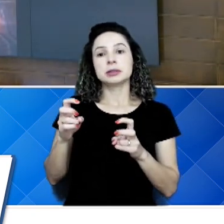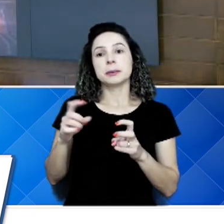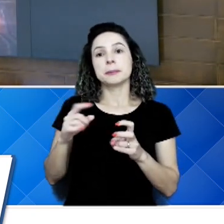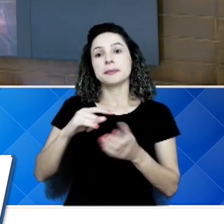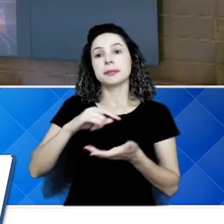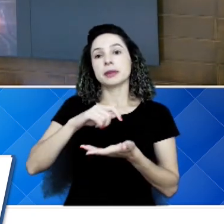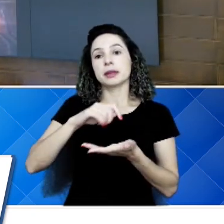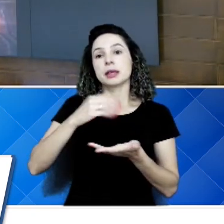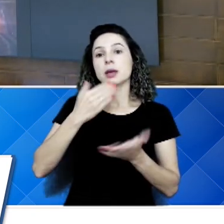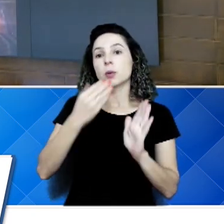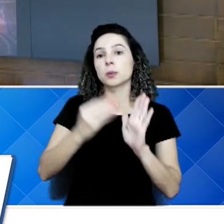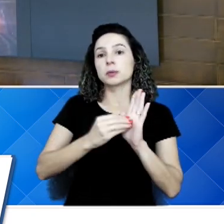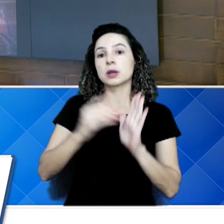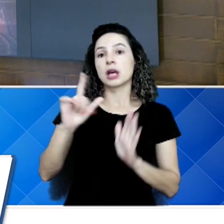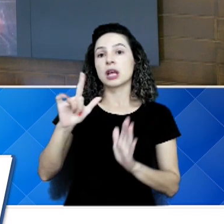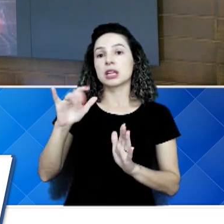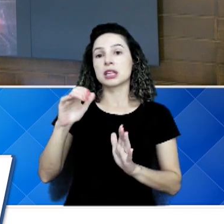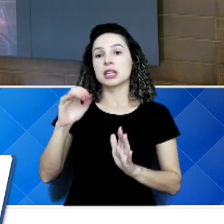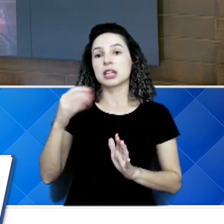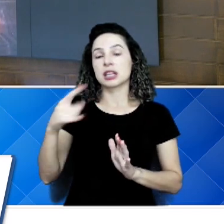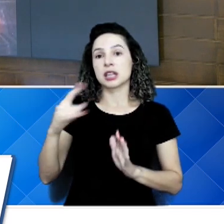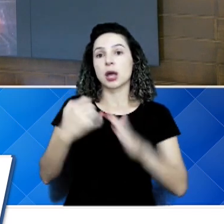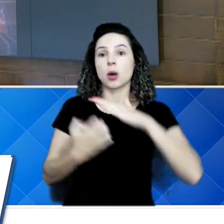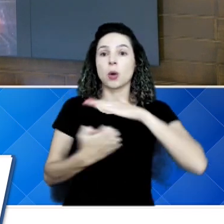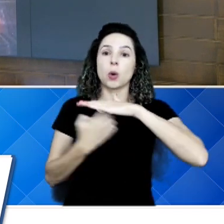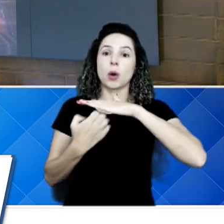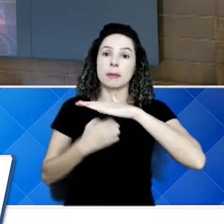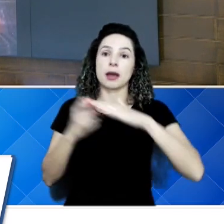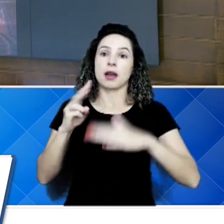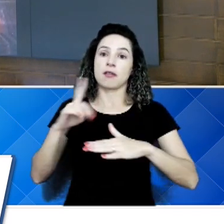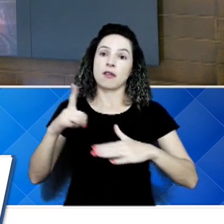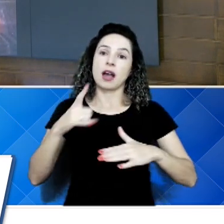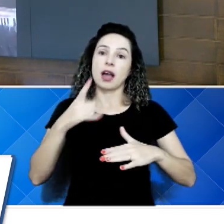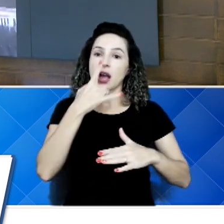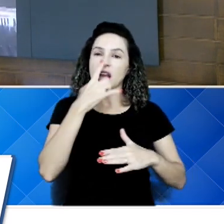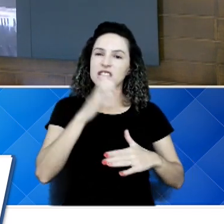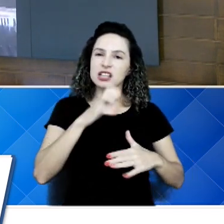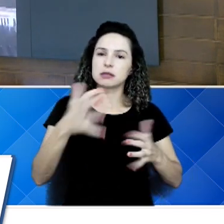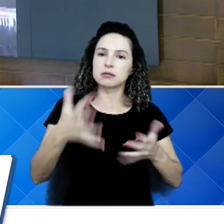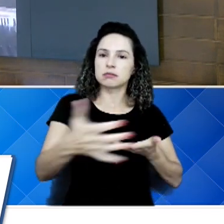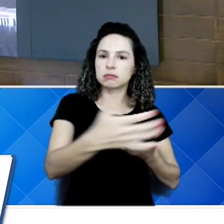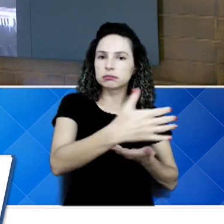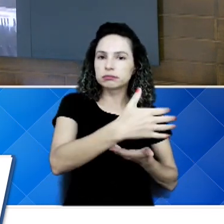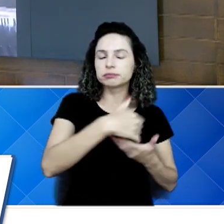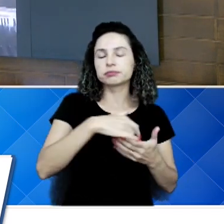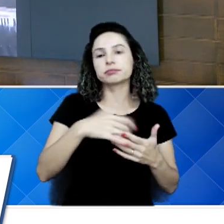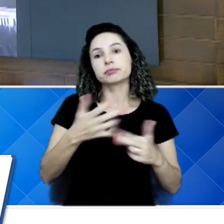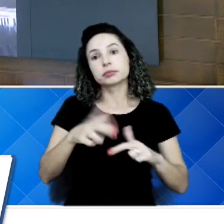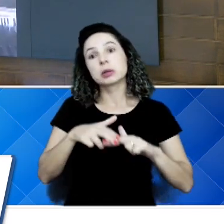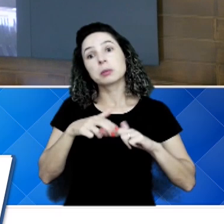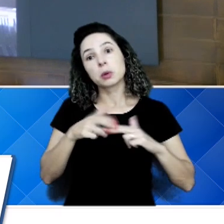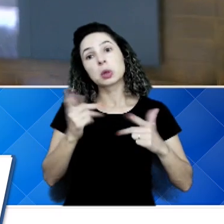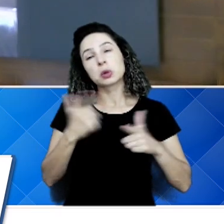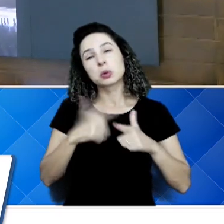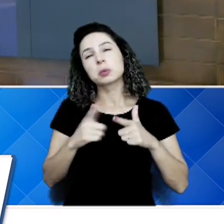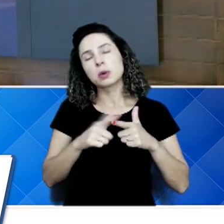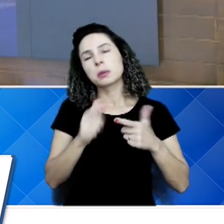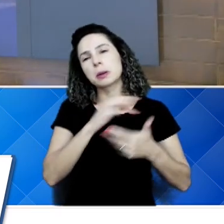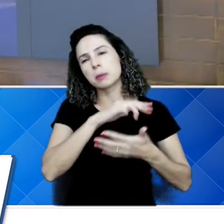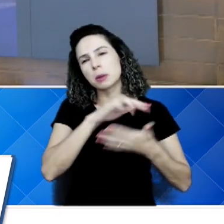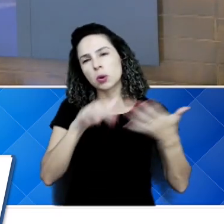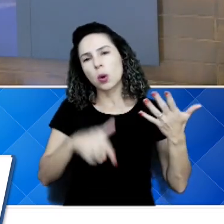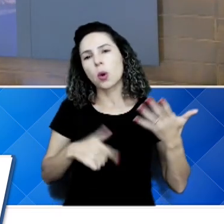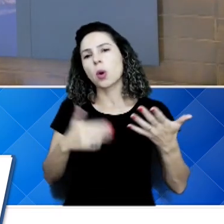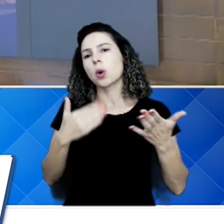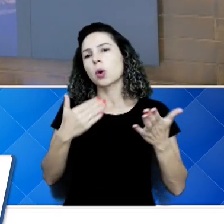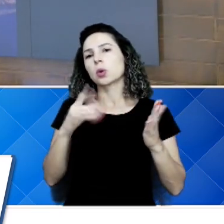da empresa que vai fazer a coleta do lixo. E aí, por conta desses problemas com essa licitação, se